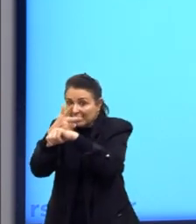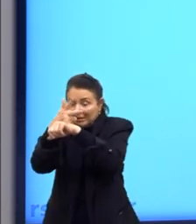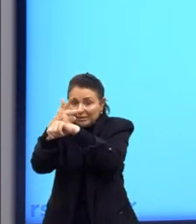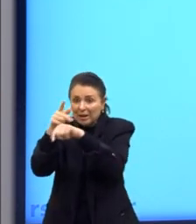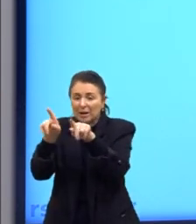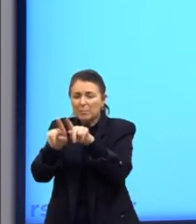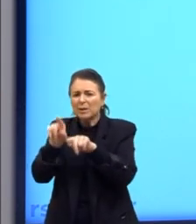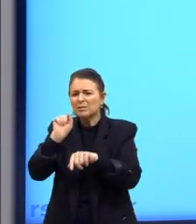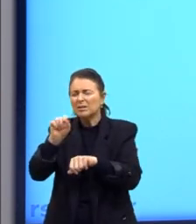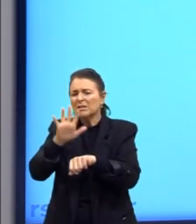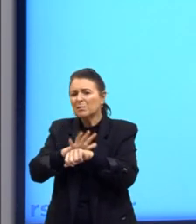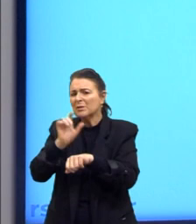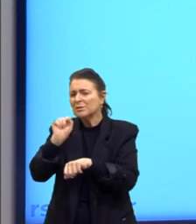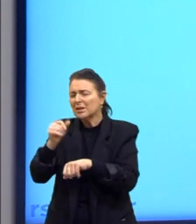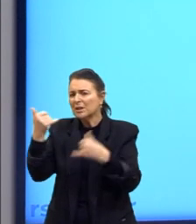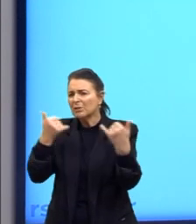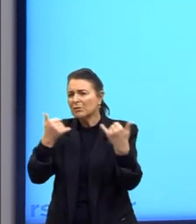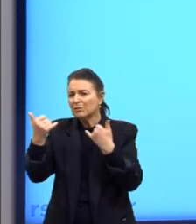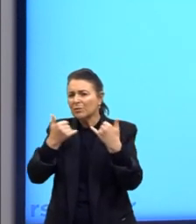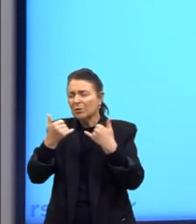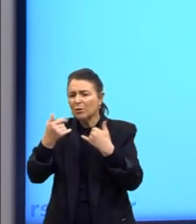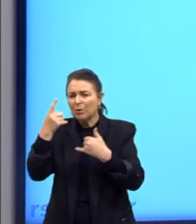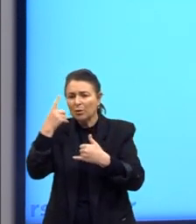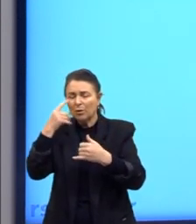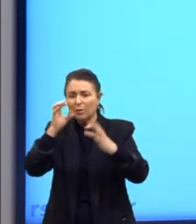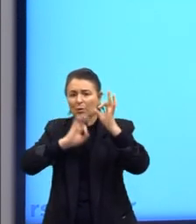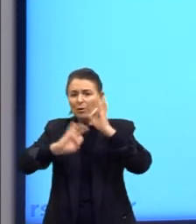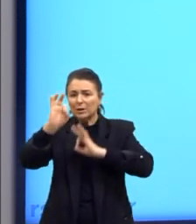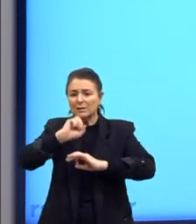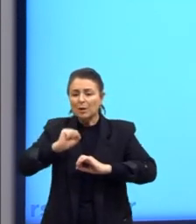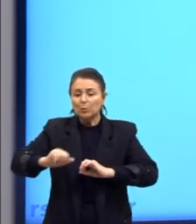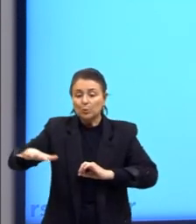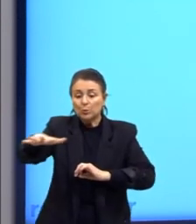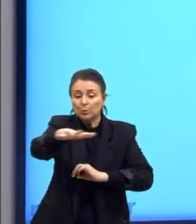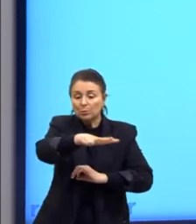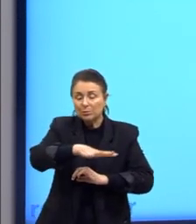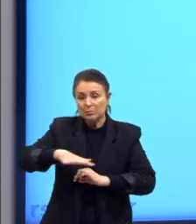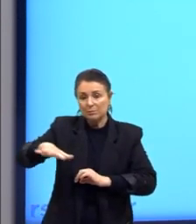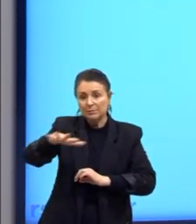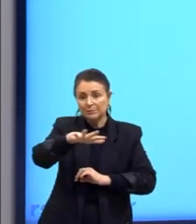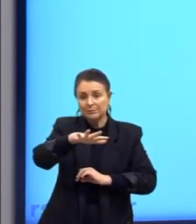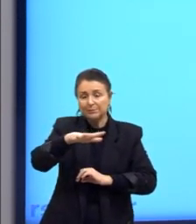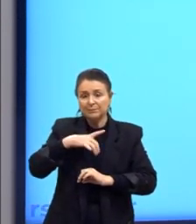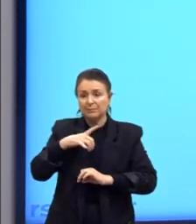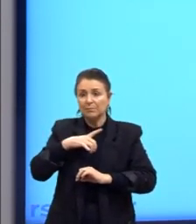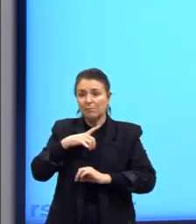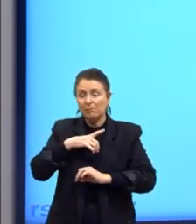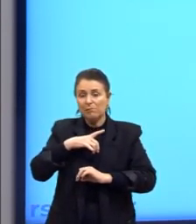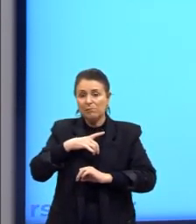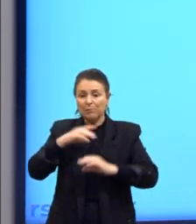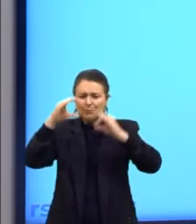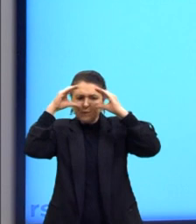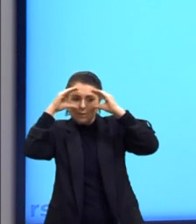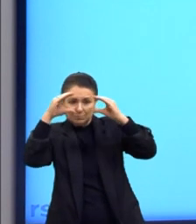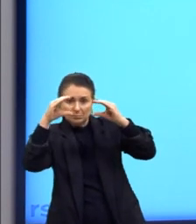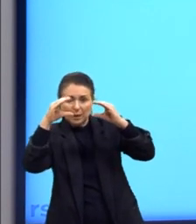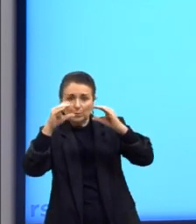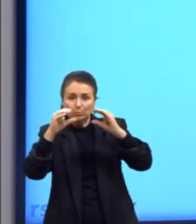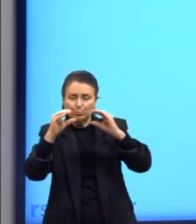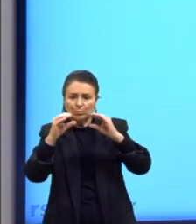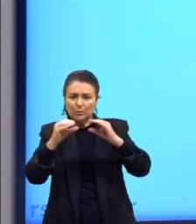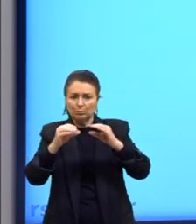mas o que nós temos aqui de informação ainda sobre, olha, a organização do espaço, a obediência nas fábricas,